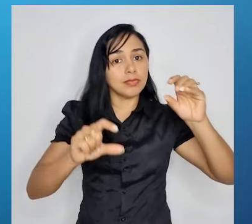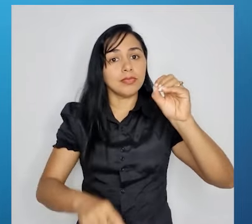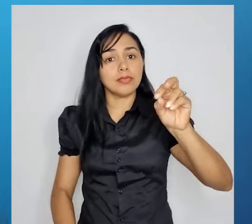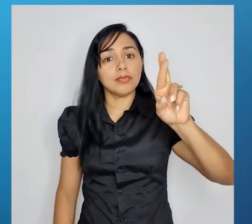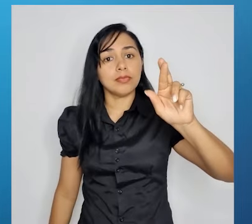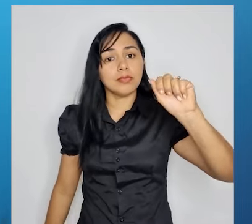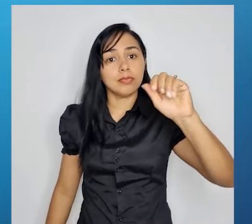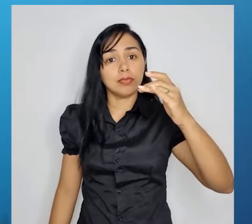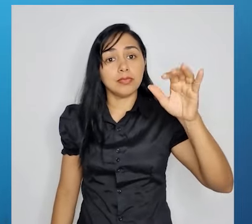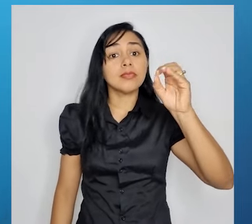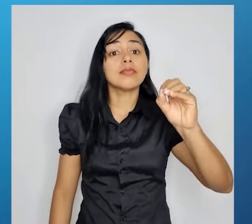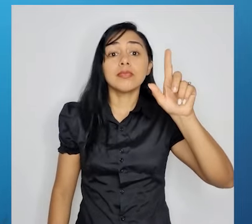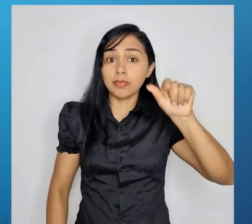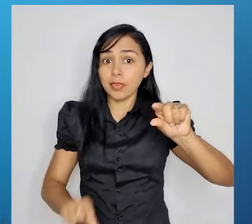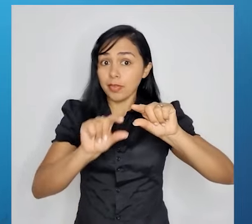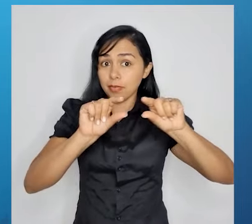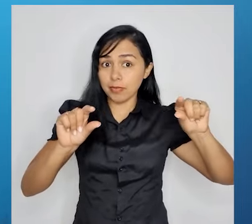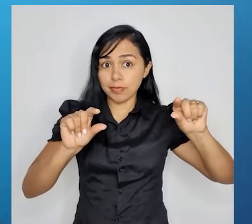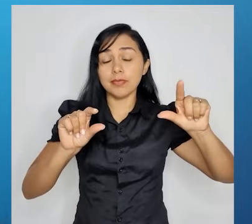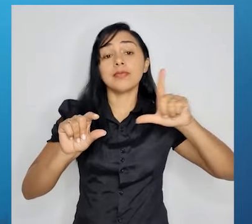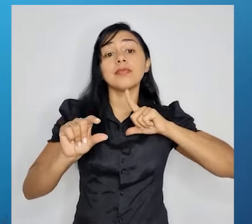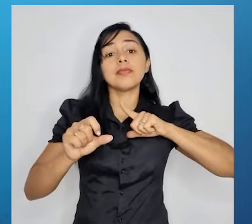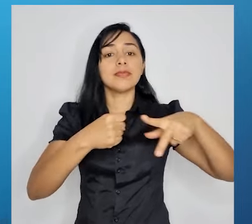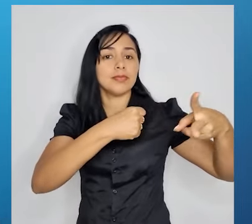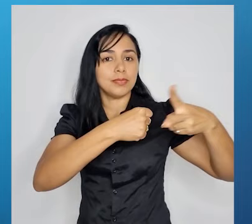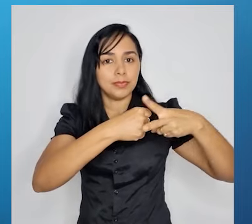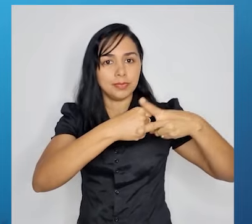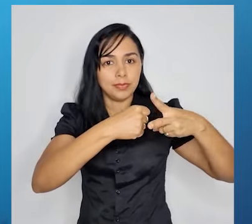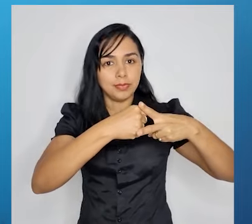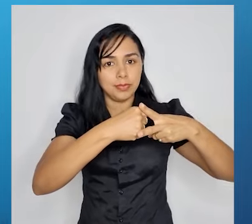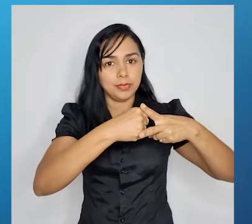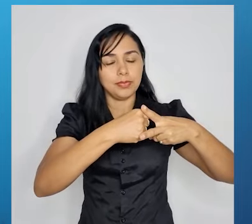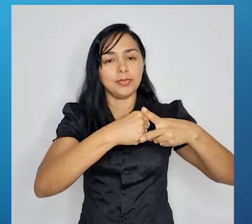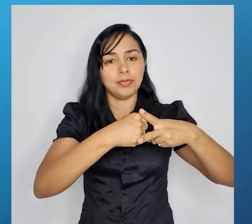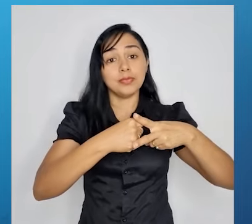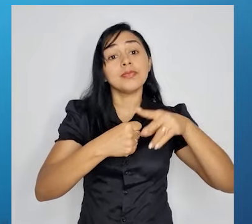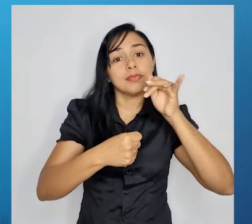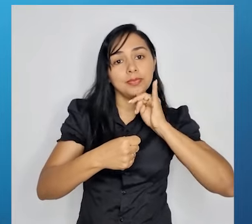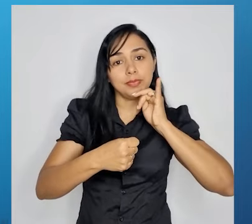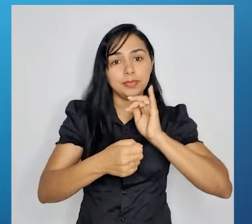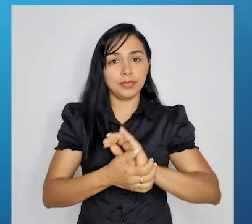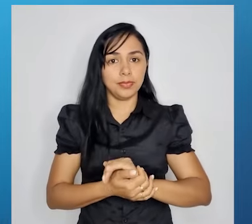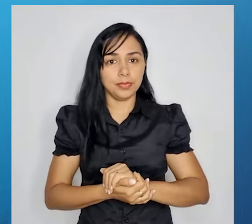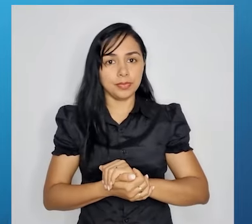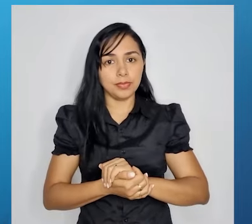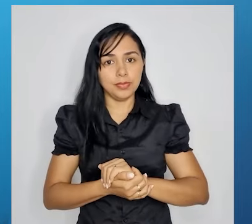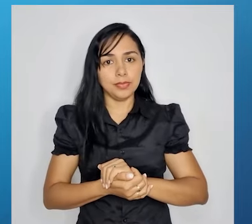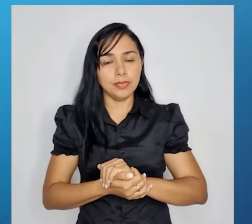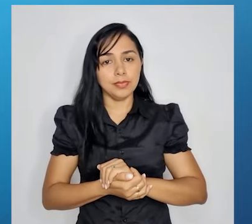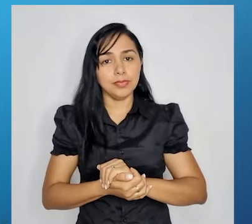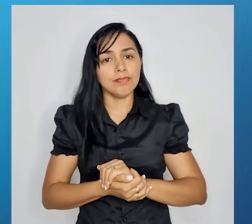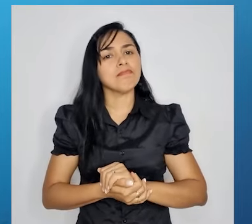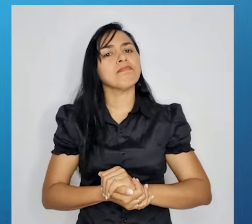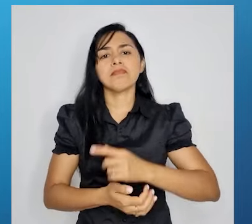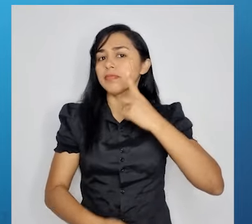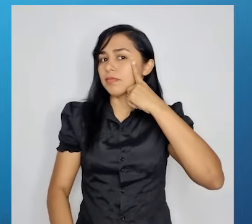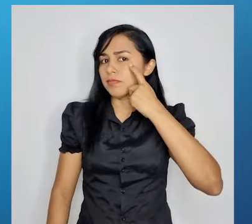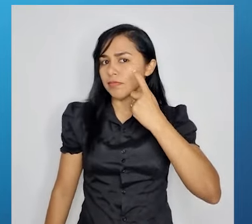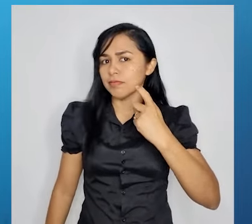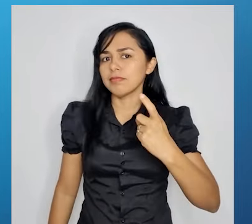qualquer frase que possui verbos. Vou te dar alguns exemplos. Que interessante!